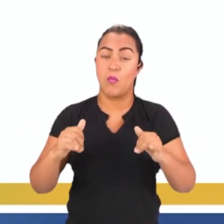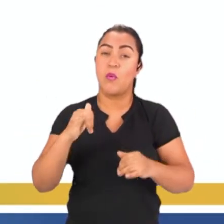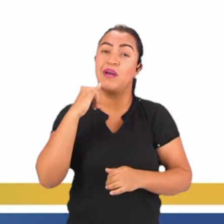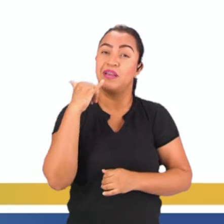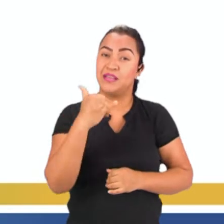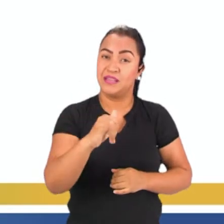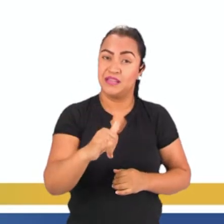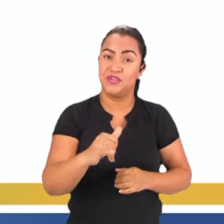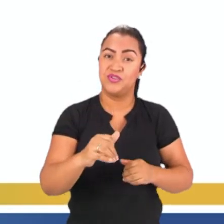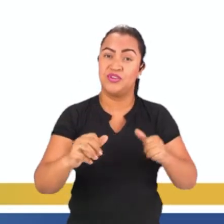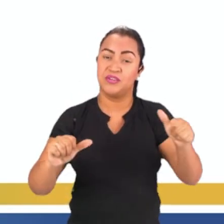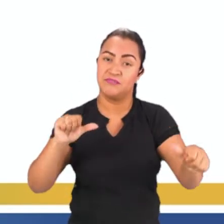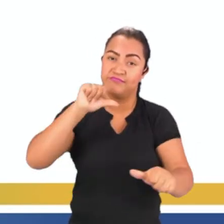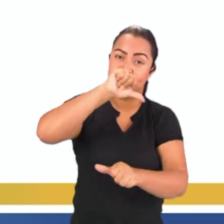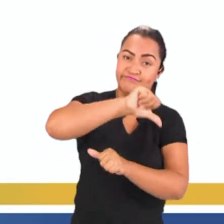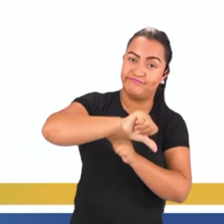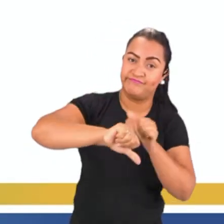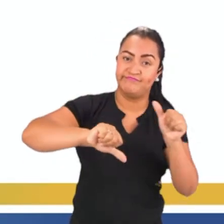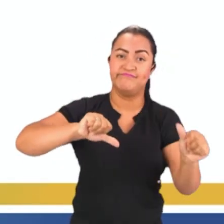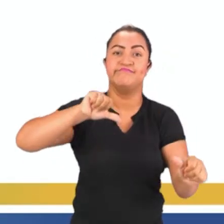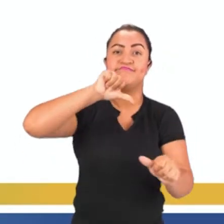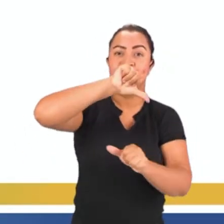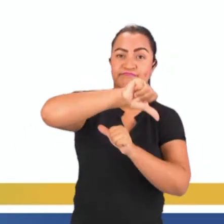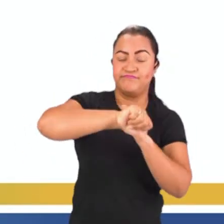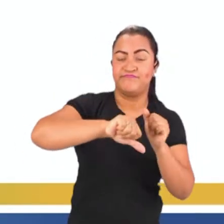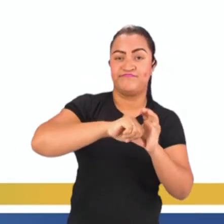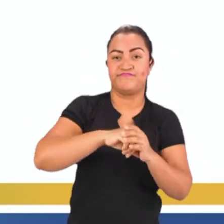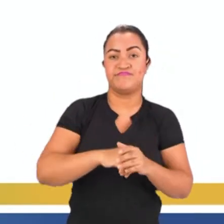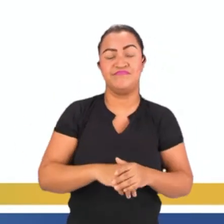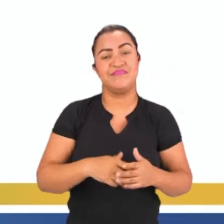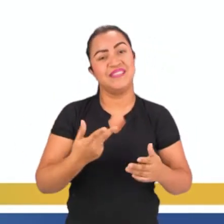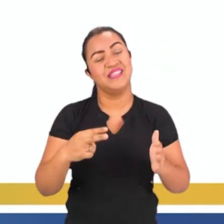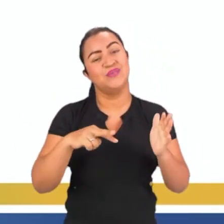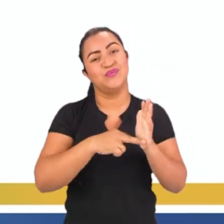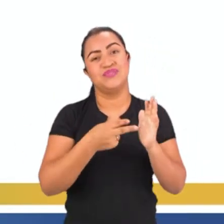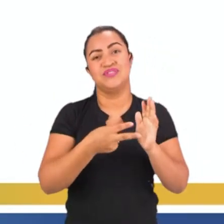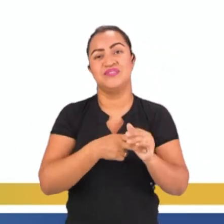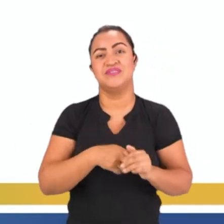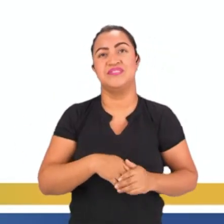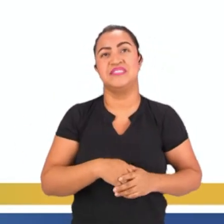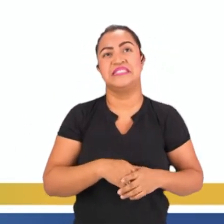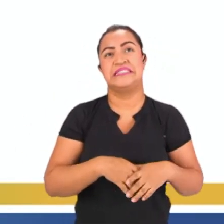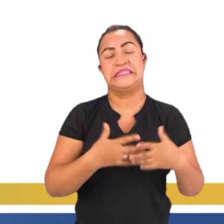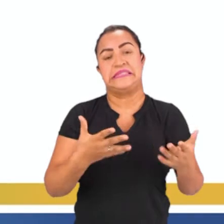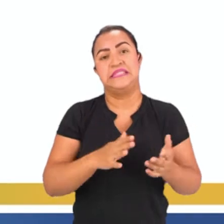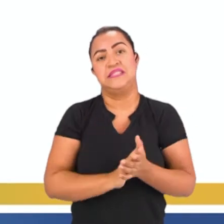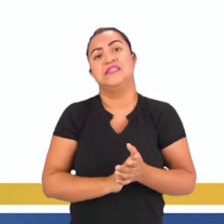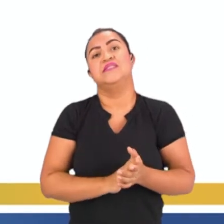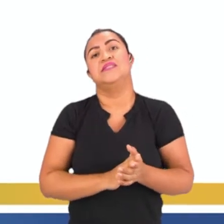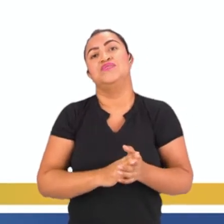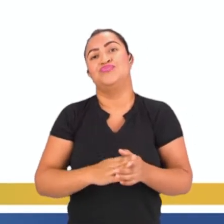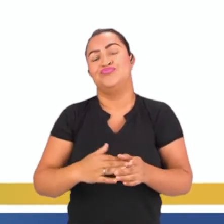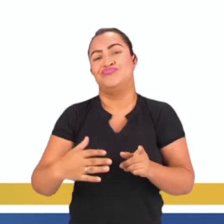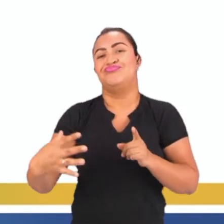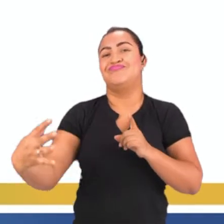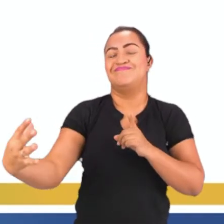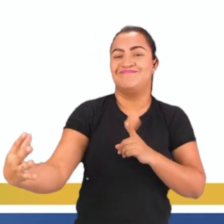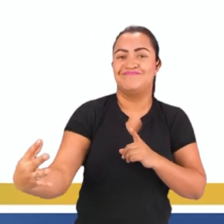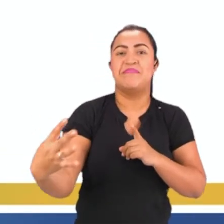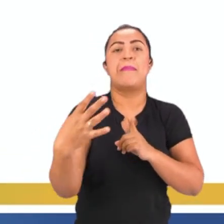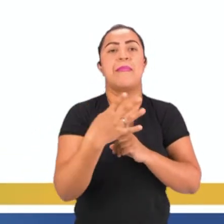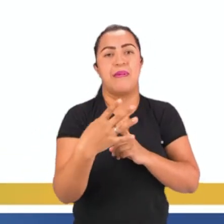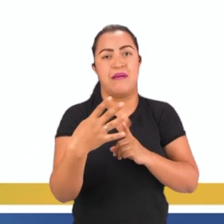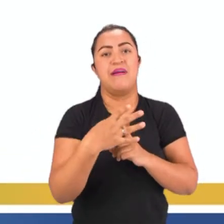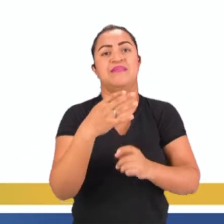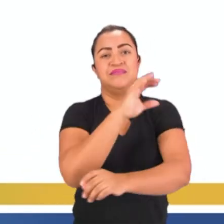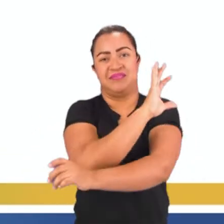que seja ambientalmente imaculada. Ou seja, gente, alguns impactos ambientais prejudicam a fauna